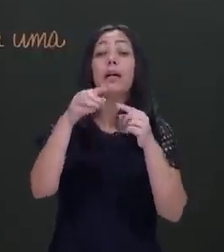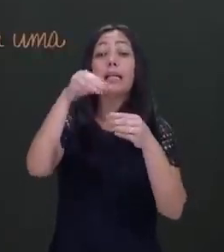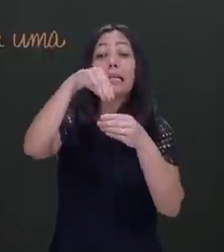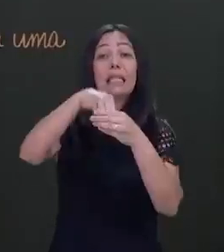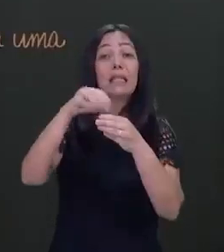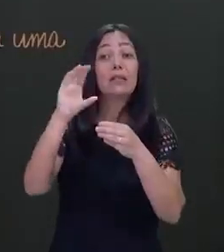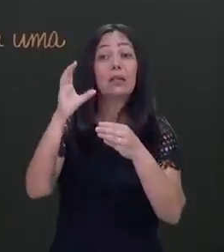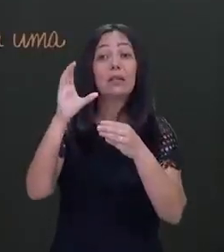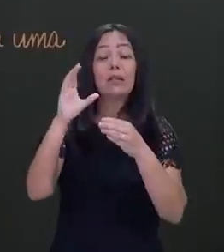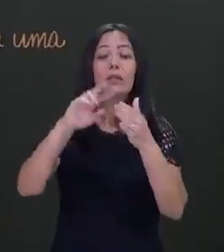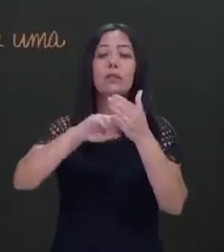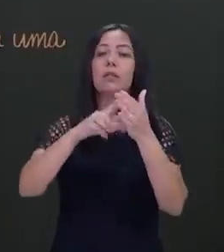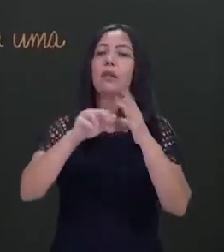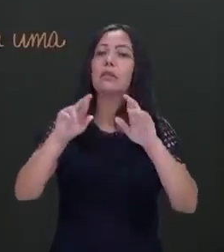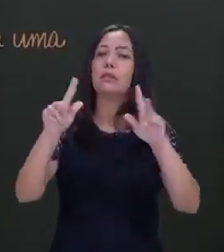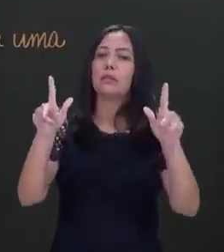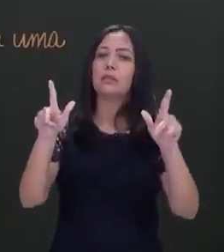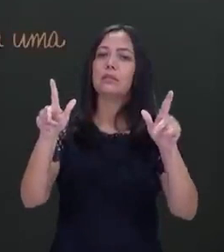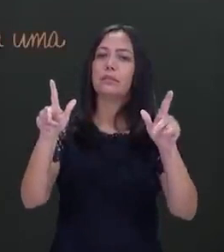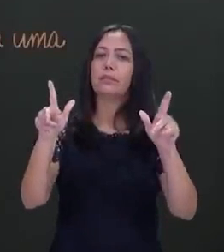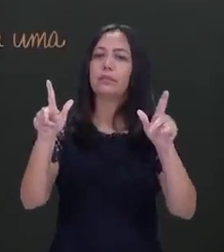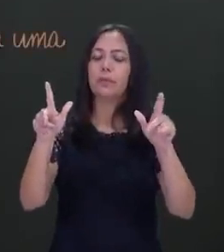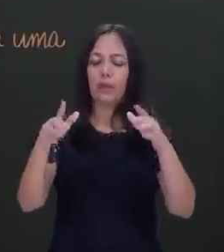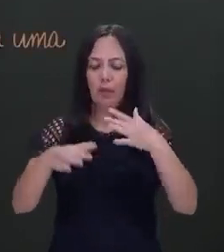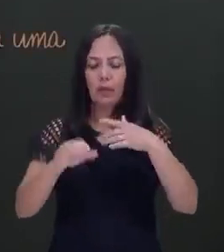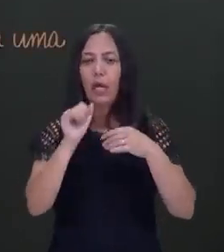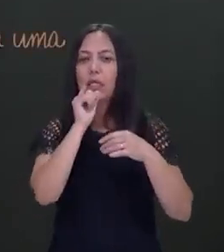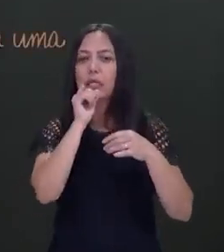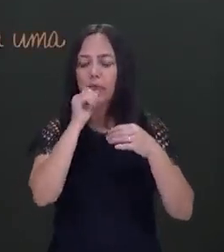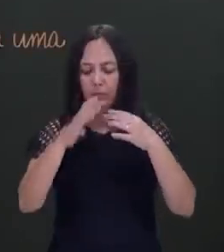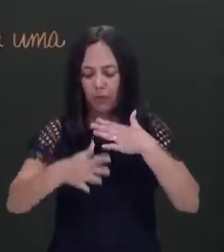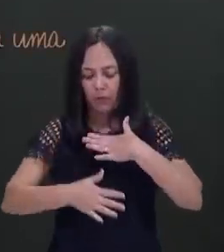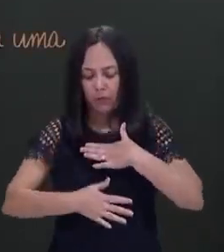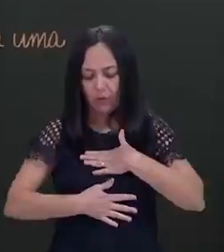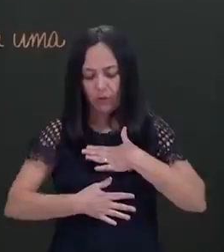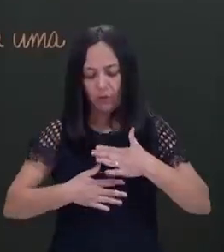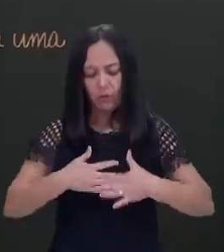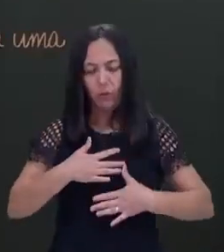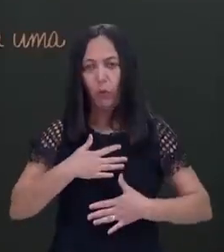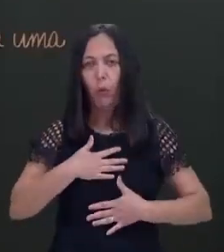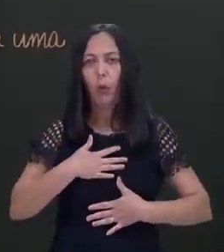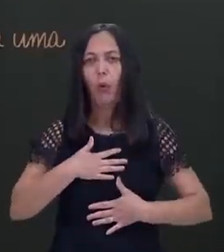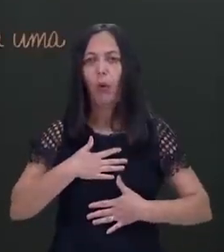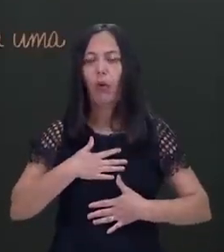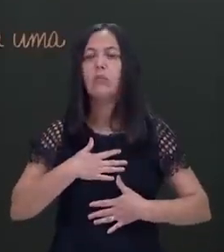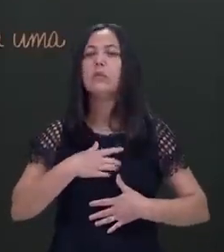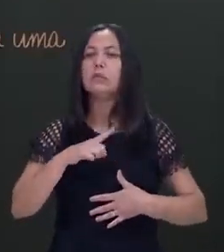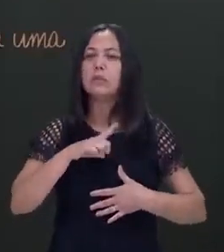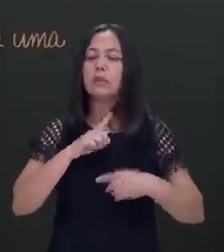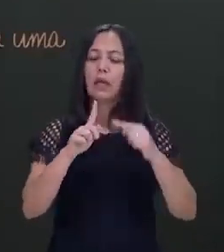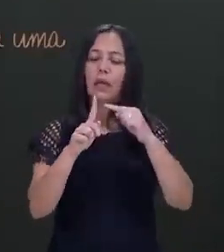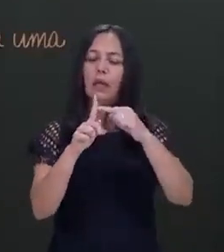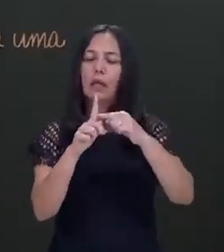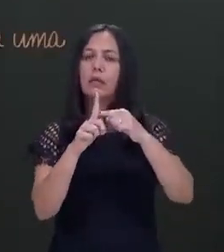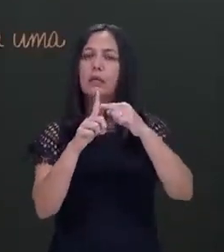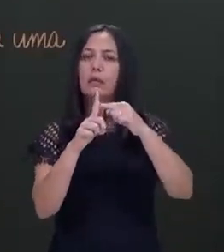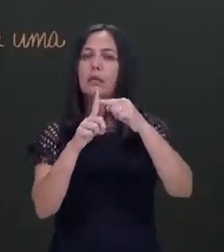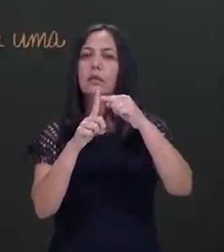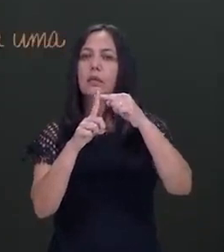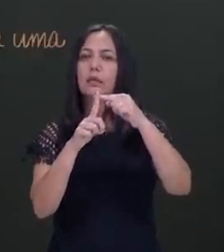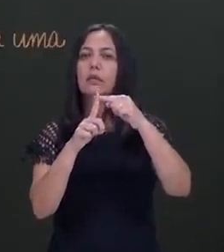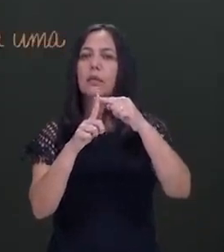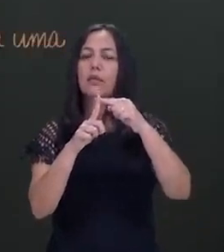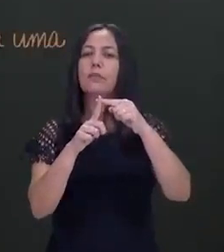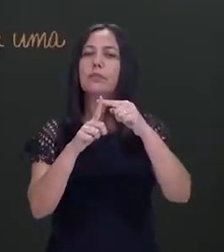Vale muito a pena ressaltar que a sensação corporal, ela não pode ser um parâmetro. Por quê? Porque a